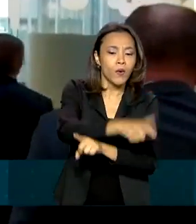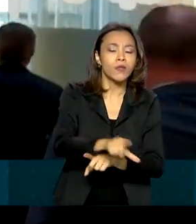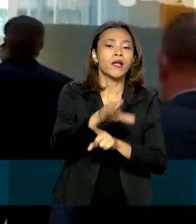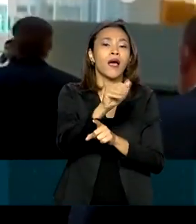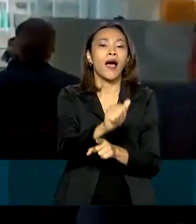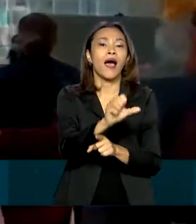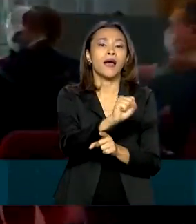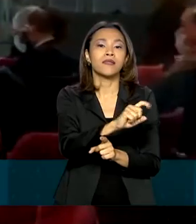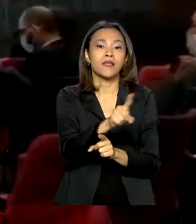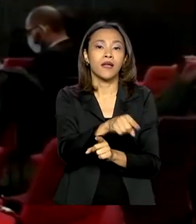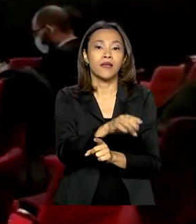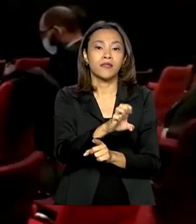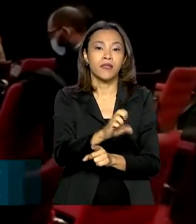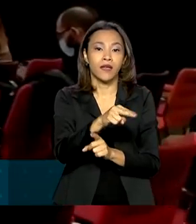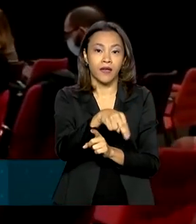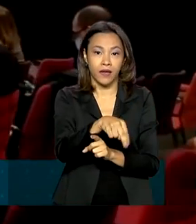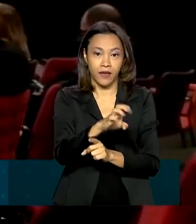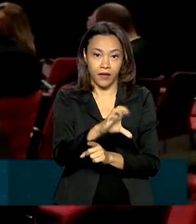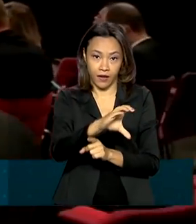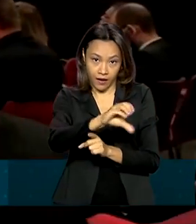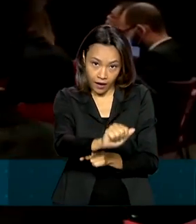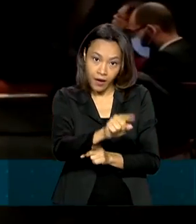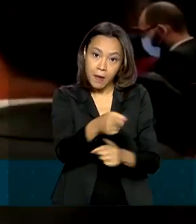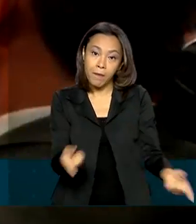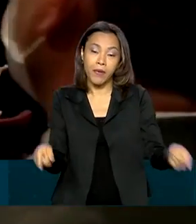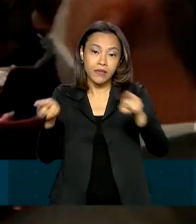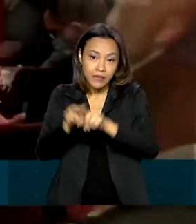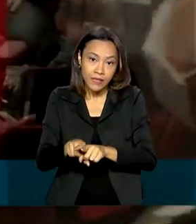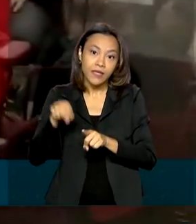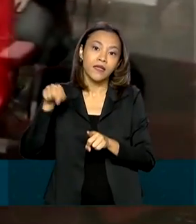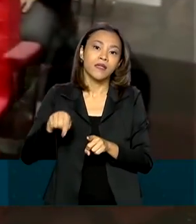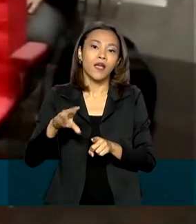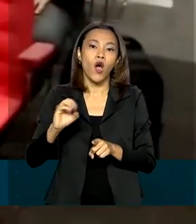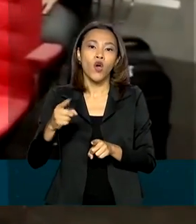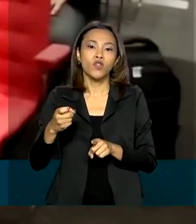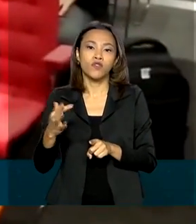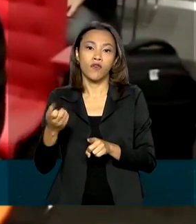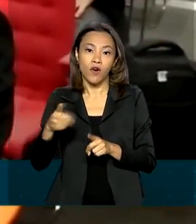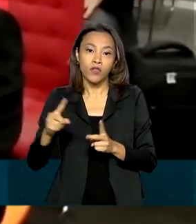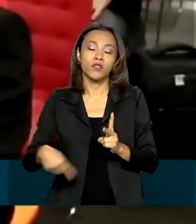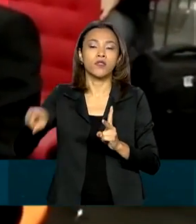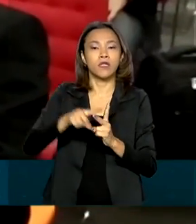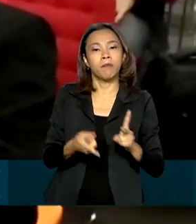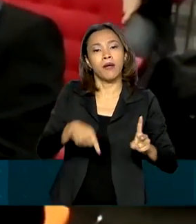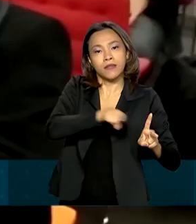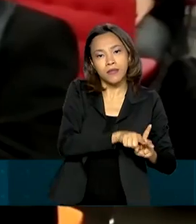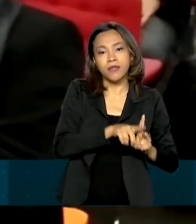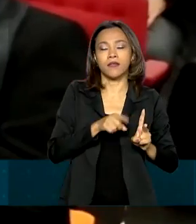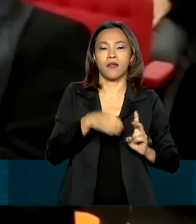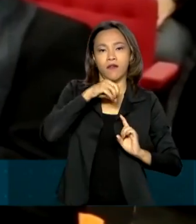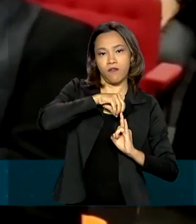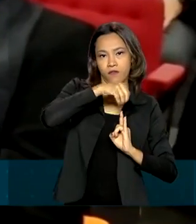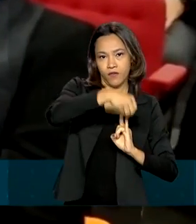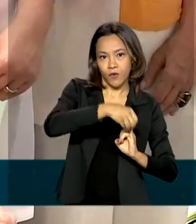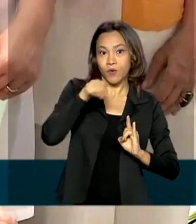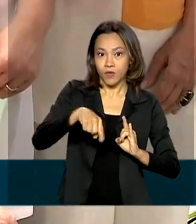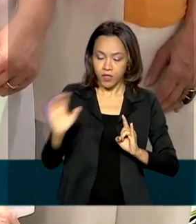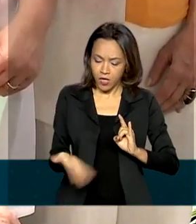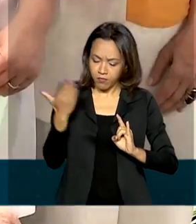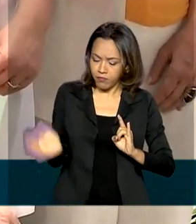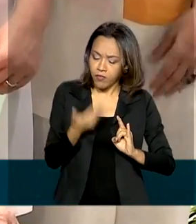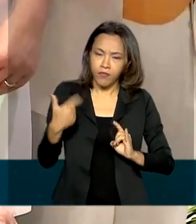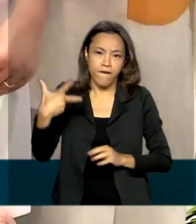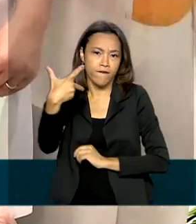parceira da Universidade de Oxford e da Fiocruz no desenvolvimento e produção de uma das vacinas contra a Covid